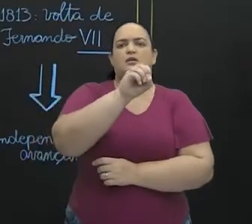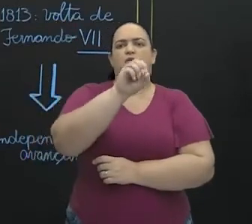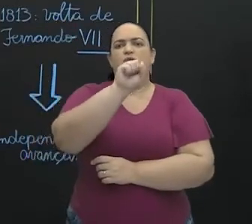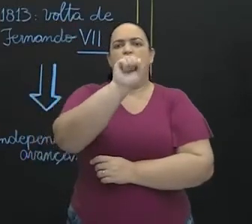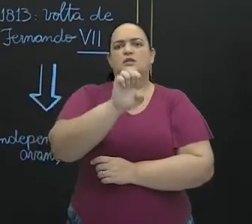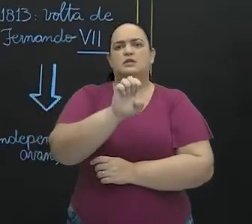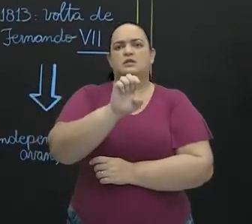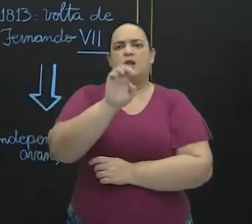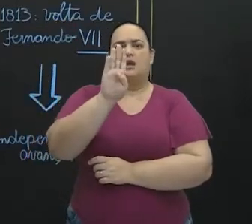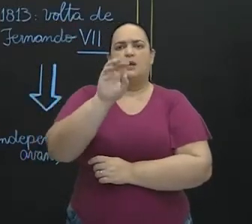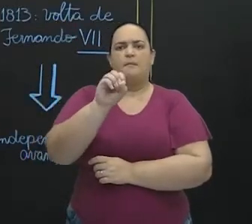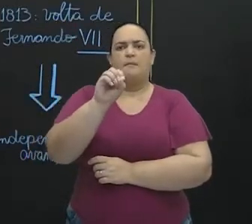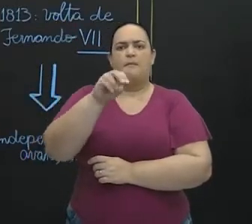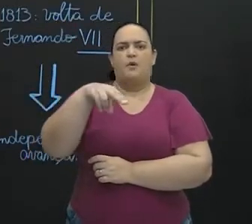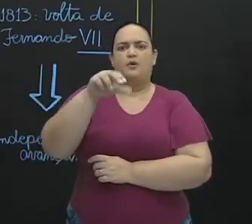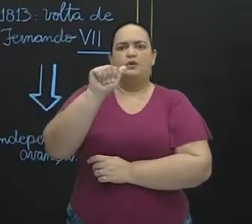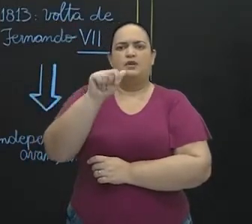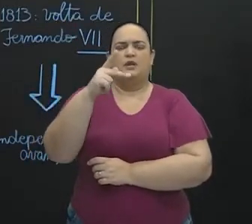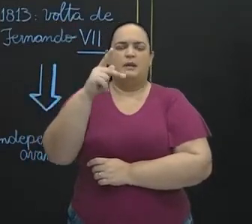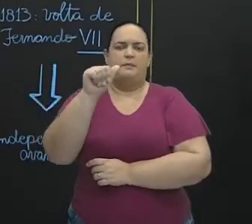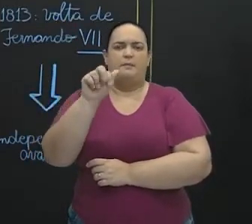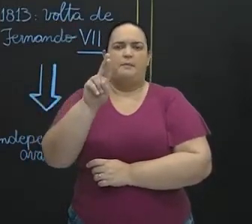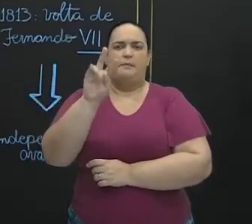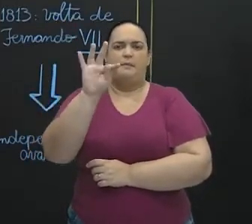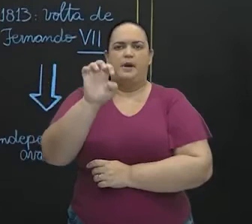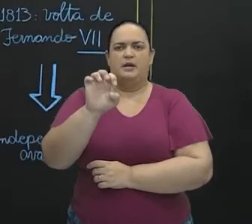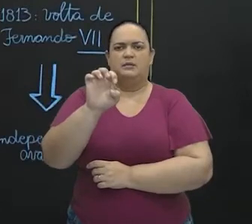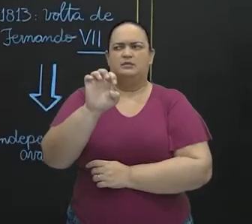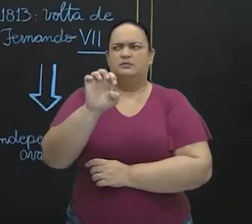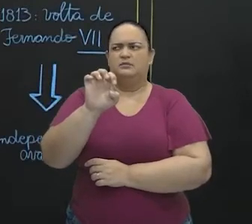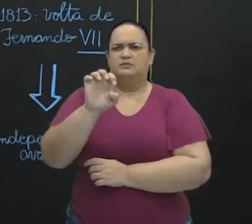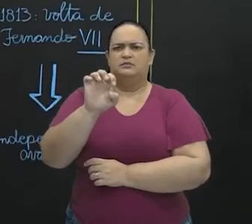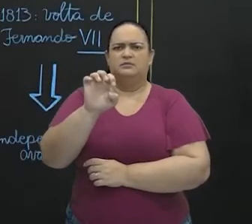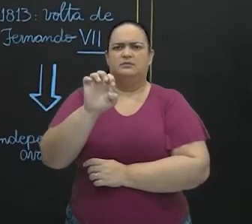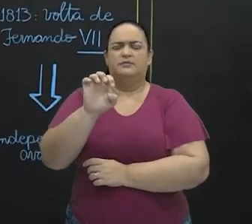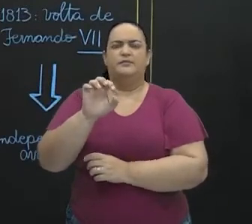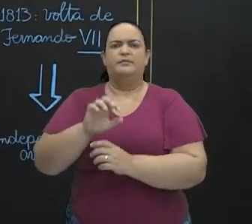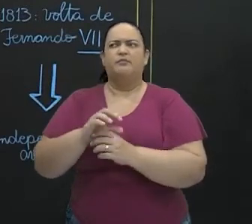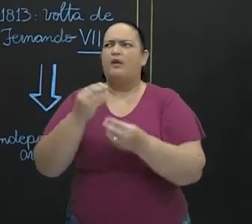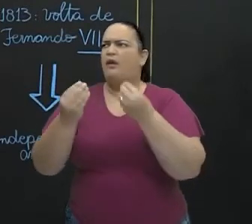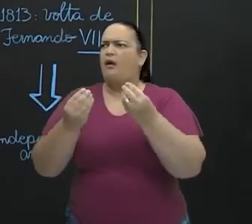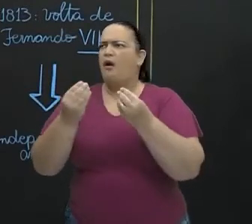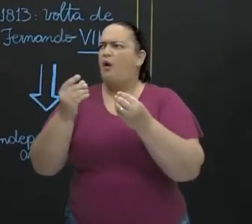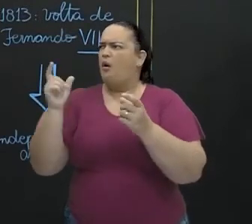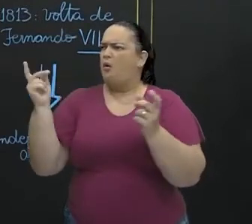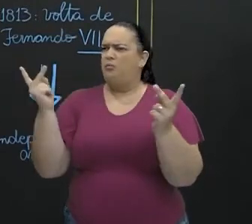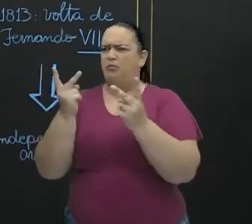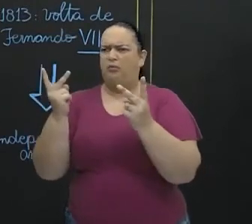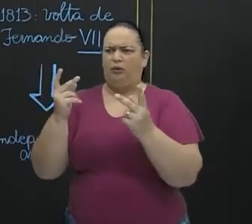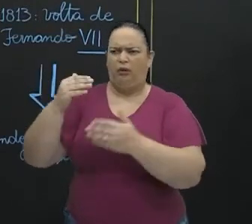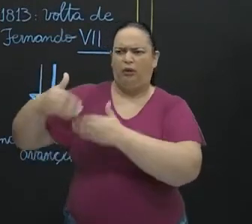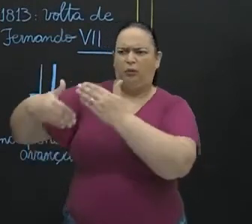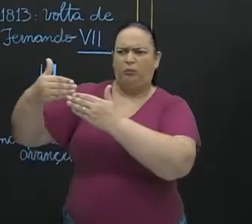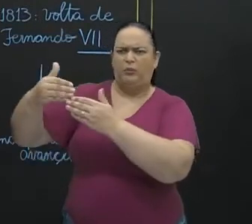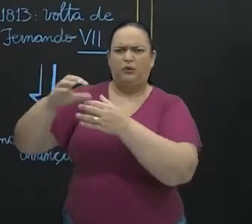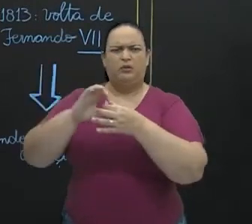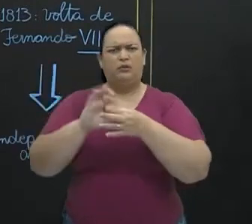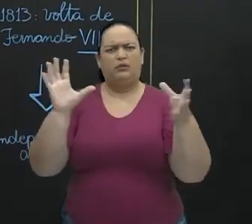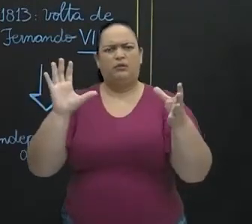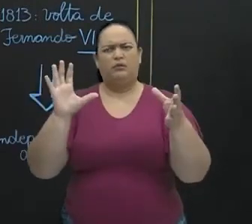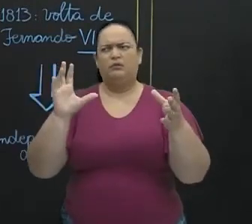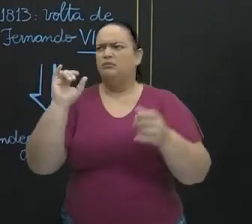francês. Por que que isso é tão importante para a gente entender a relação com as Américas e com esses processos de independência?